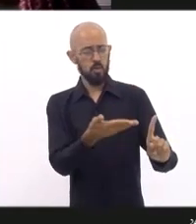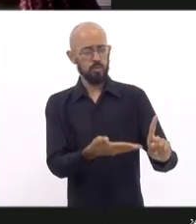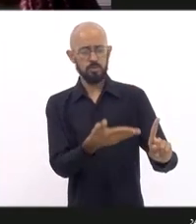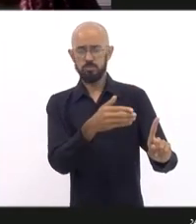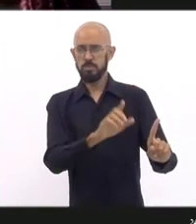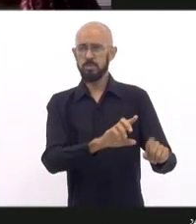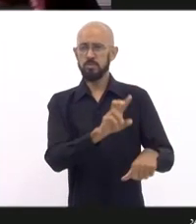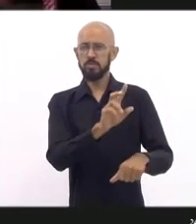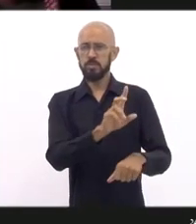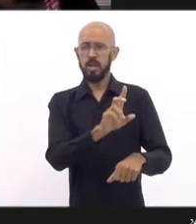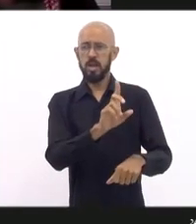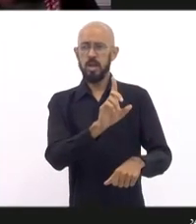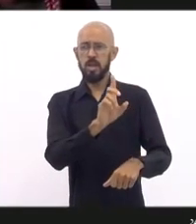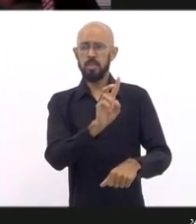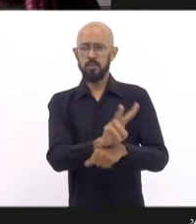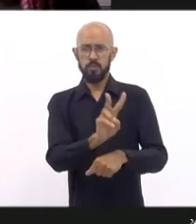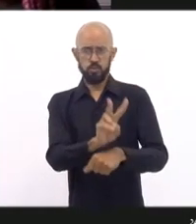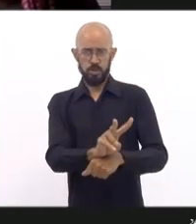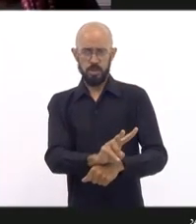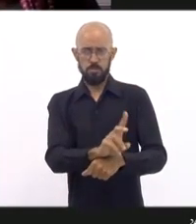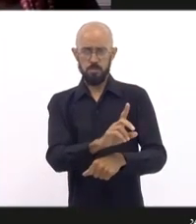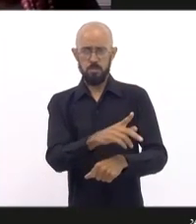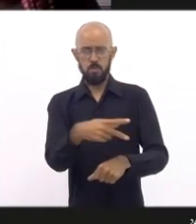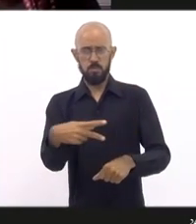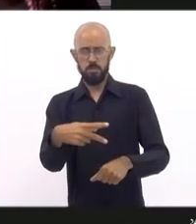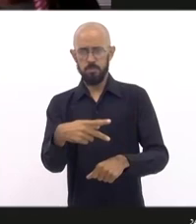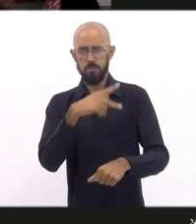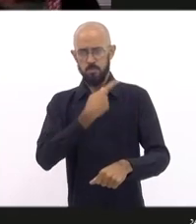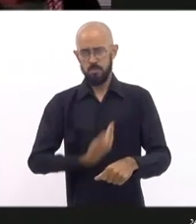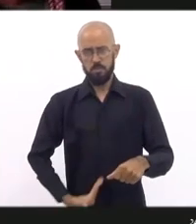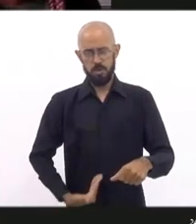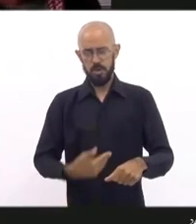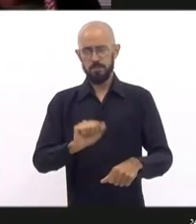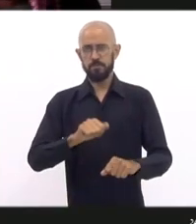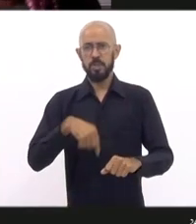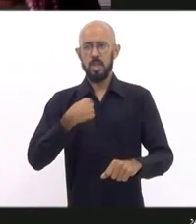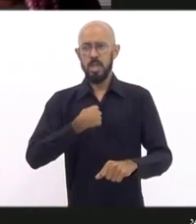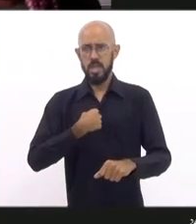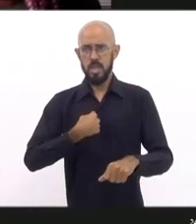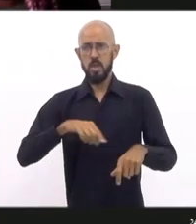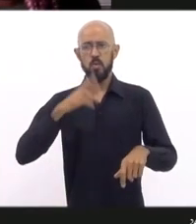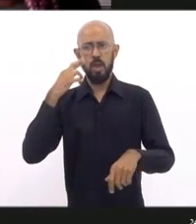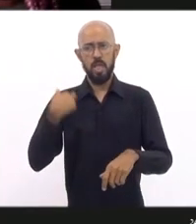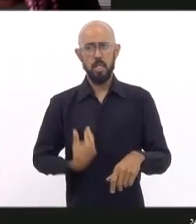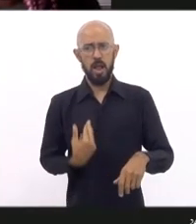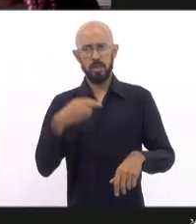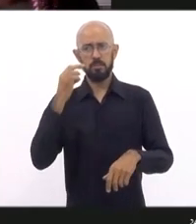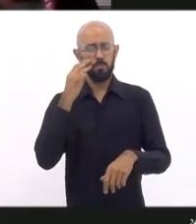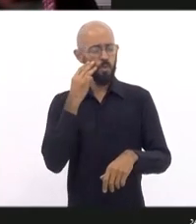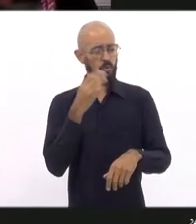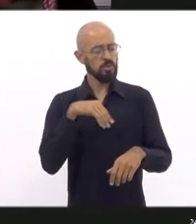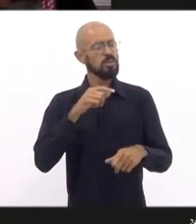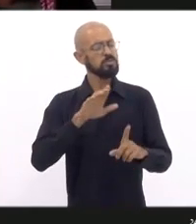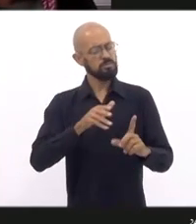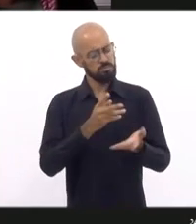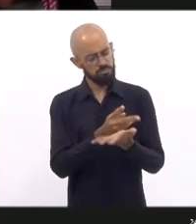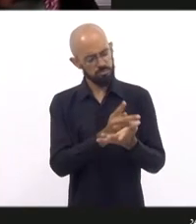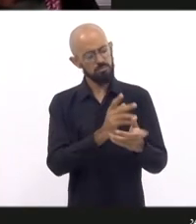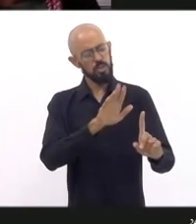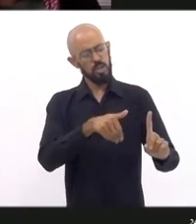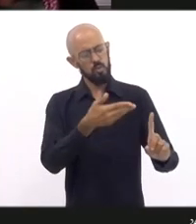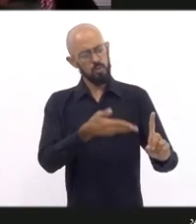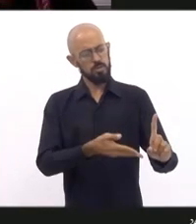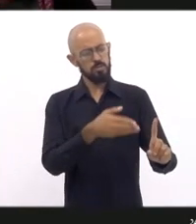Defensoria. Tanto eu, quanto a Renata Souza e a Mônica Francisco sempre reconhecemos que a